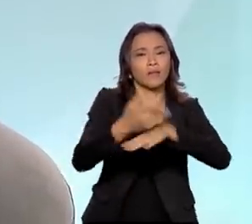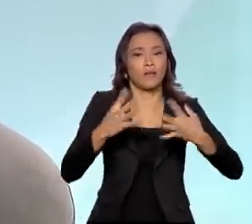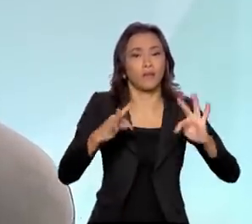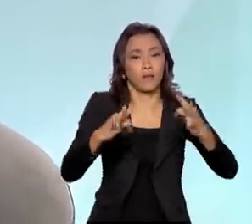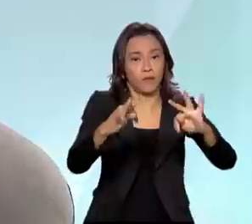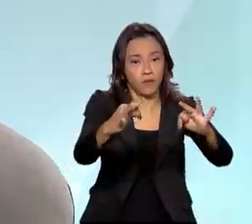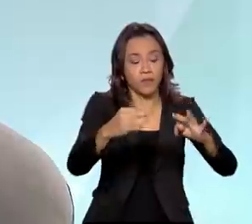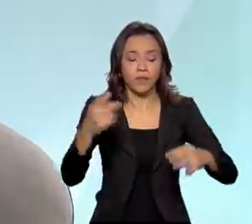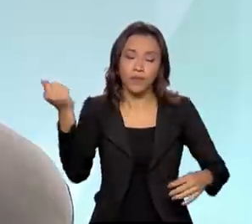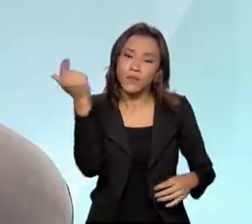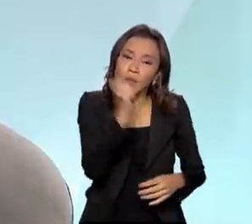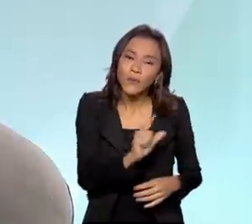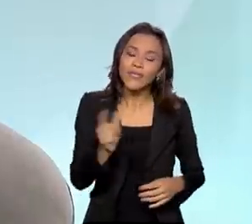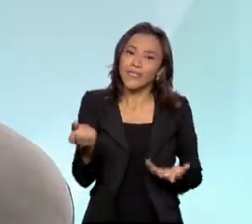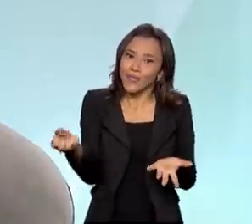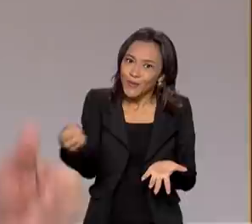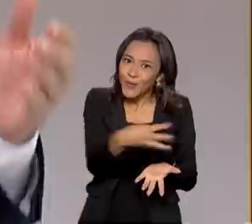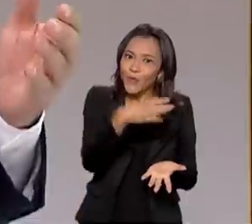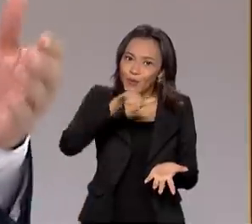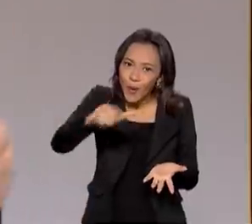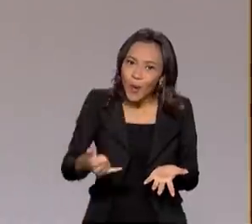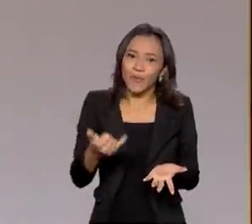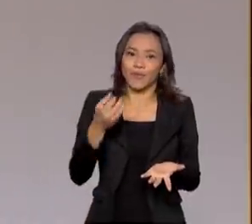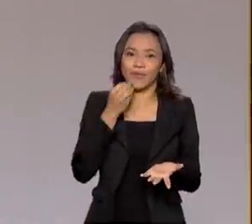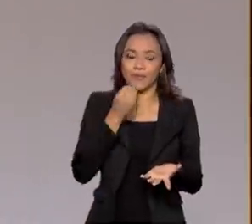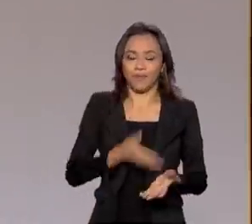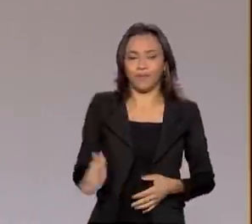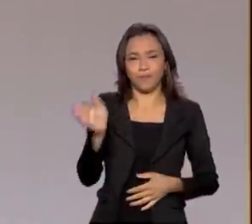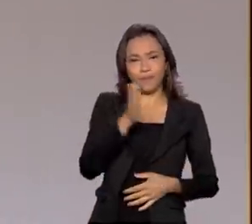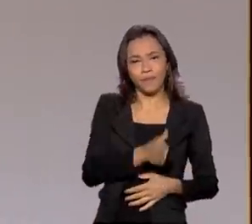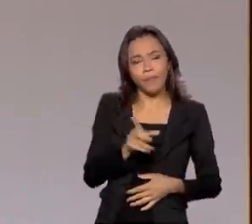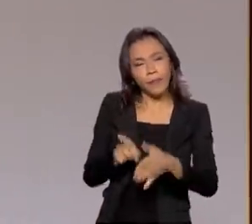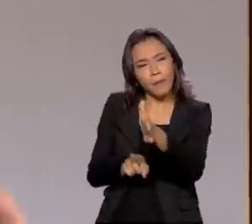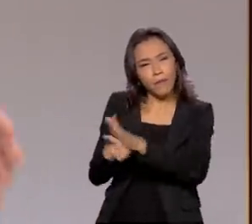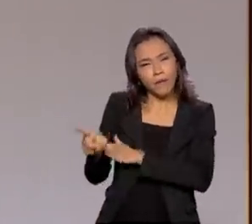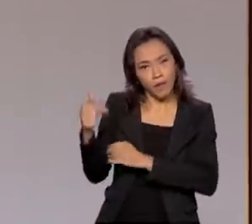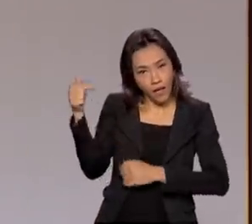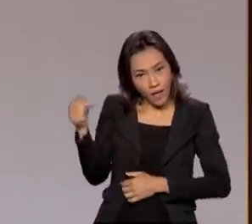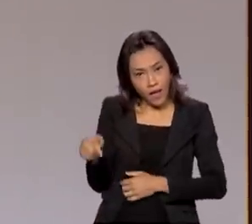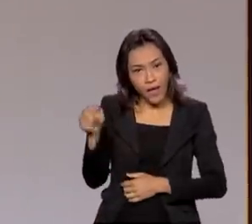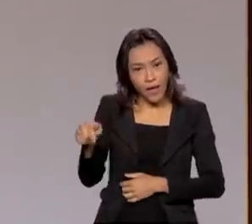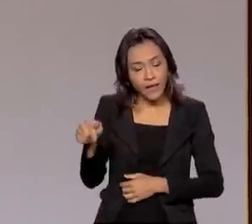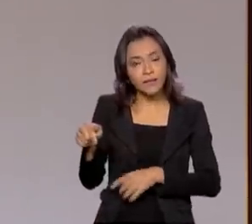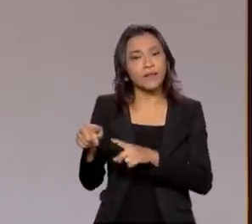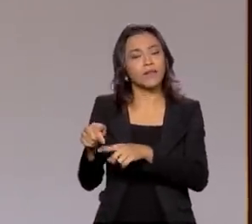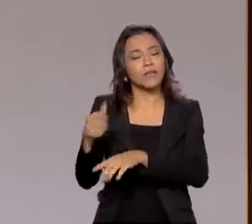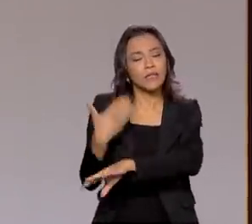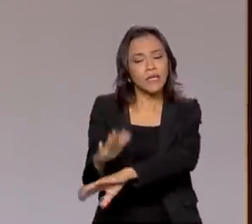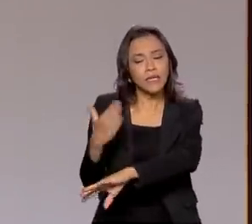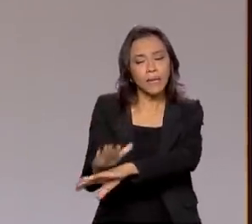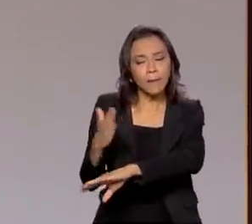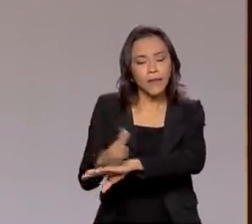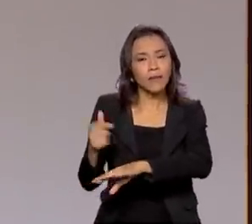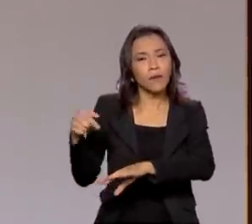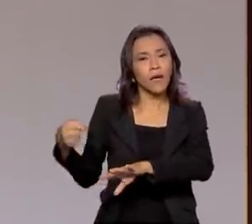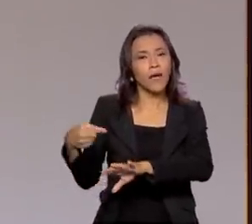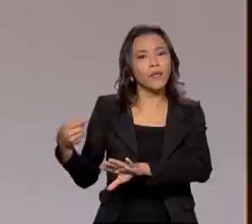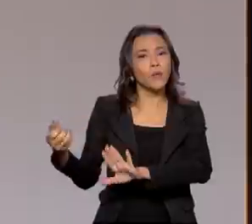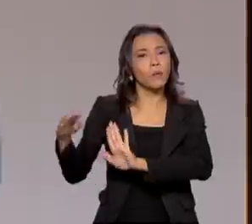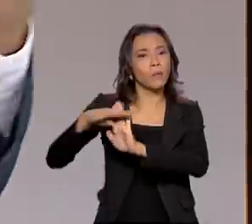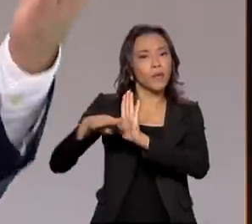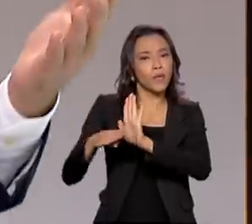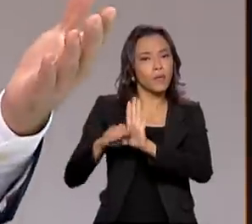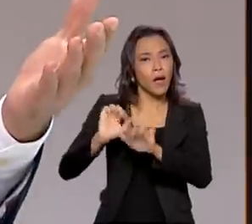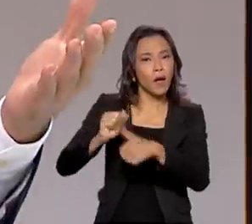encontrar novas oportunidades na sua caminhada. Essa, como o senhor falou, é uma vertente do Auxílio Brasil, quer dizer, essa capacitação para a entrada no mercado